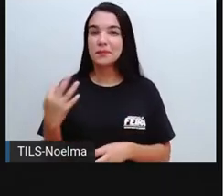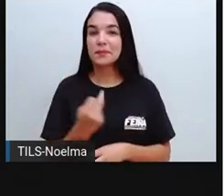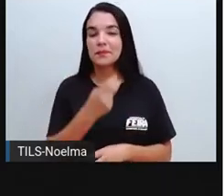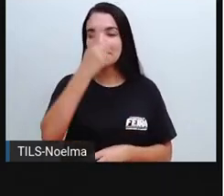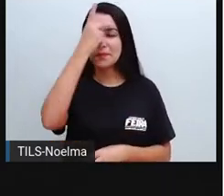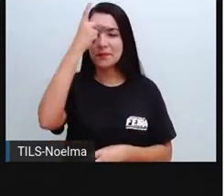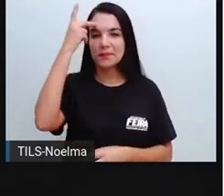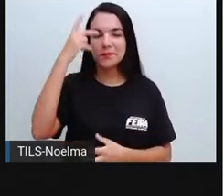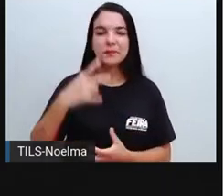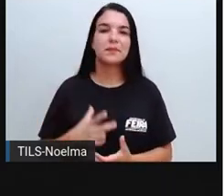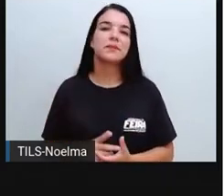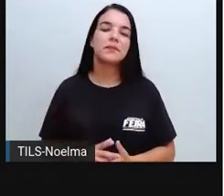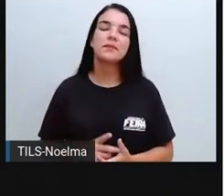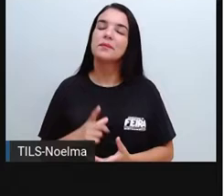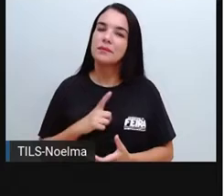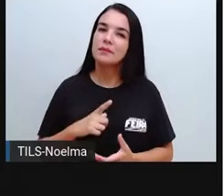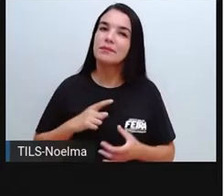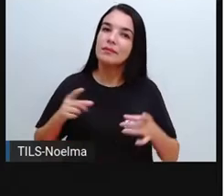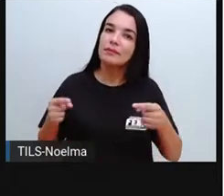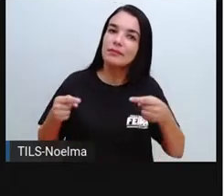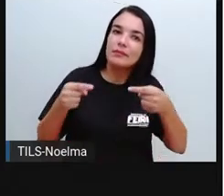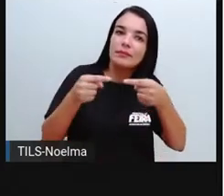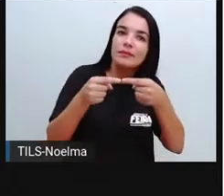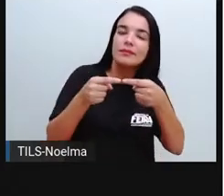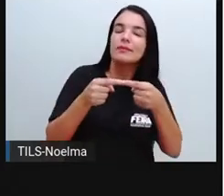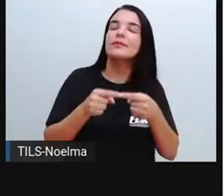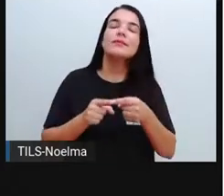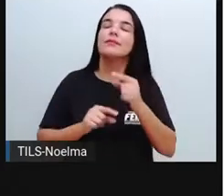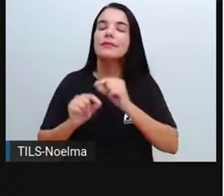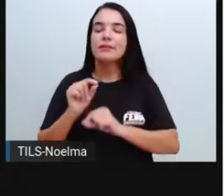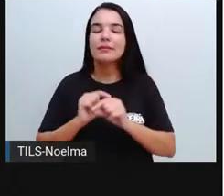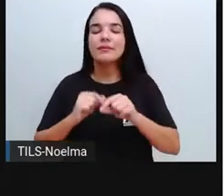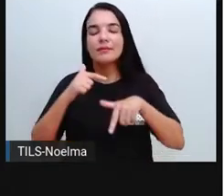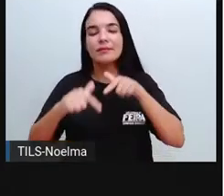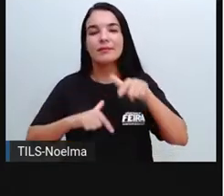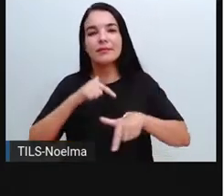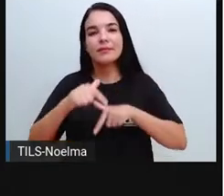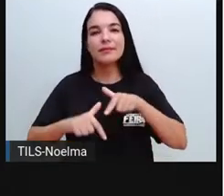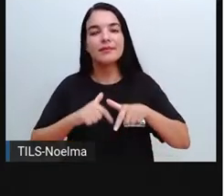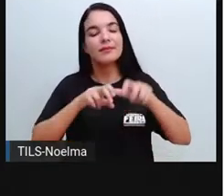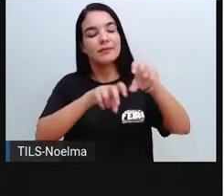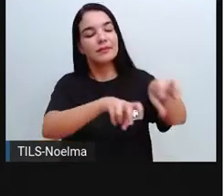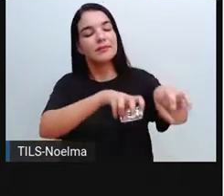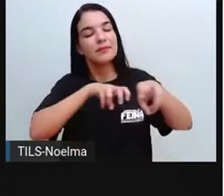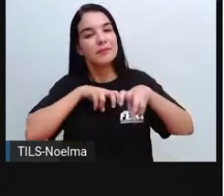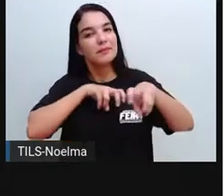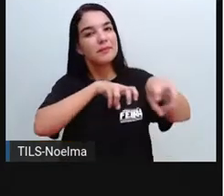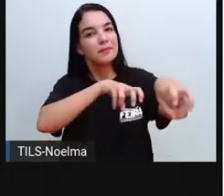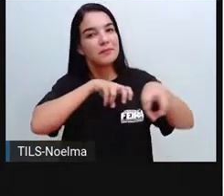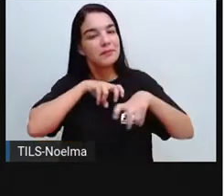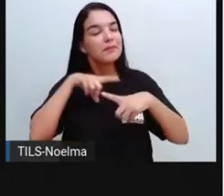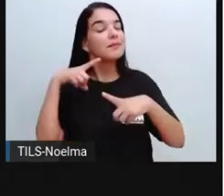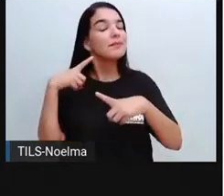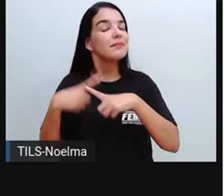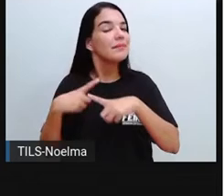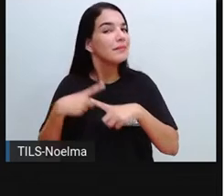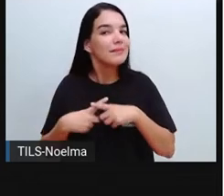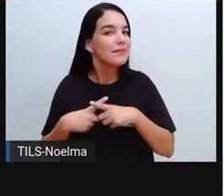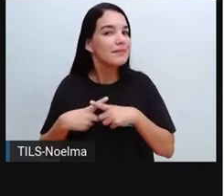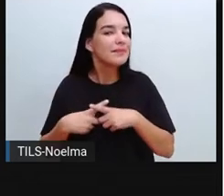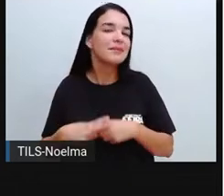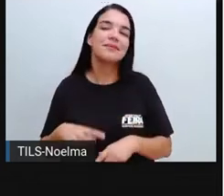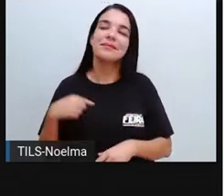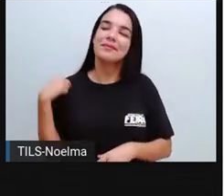as pessoas está aí ligada às atividades desenvolvidas na agricultura, porque nós nos